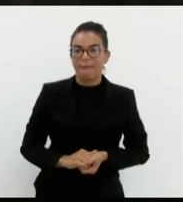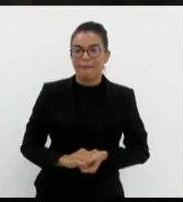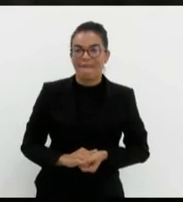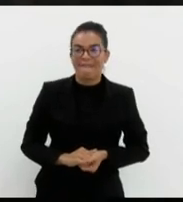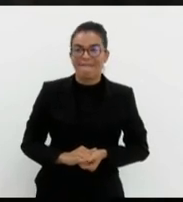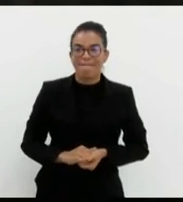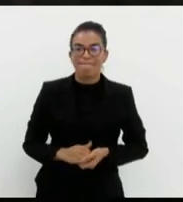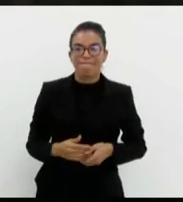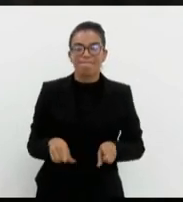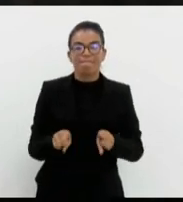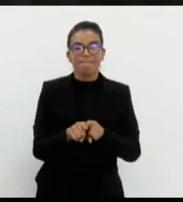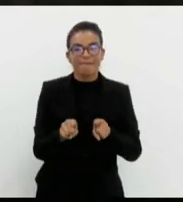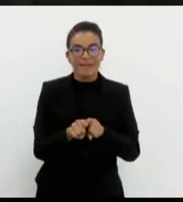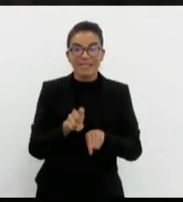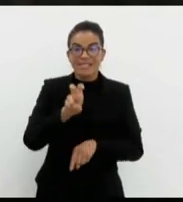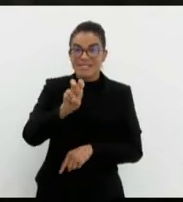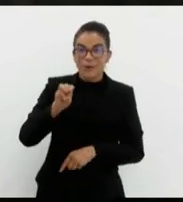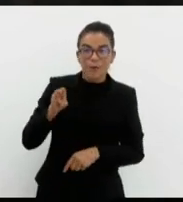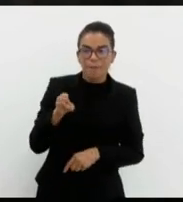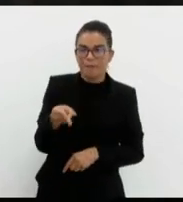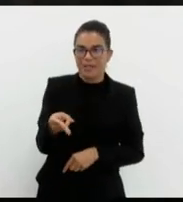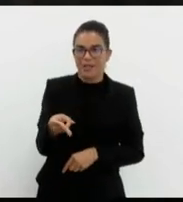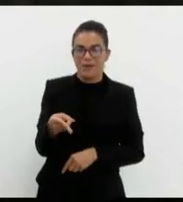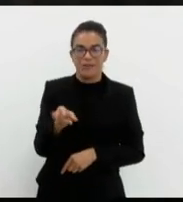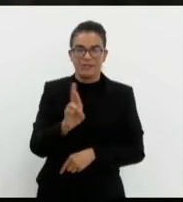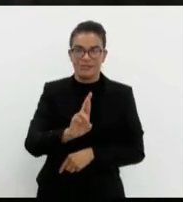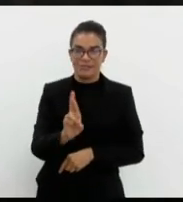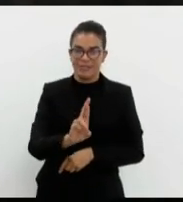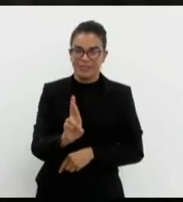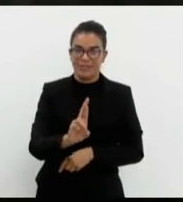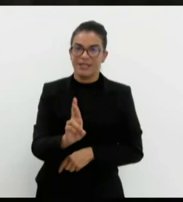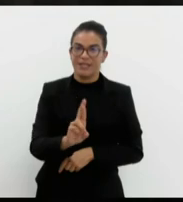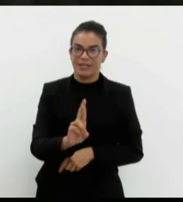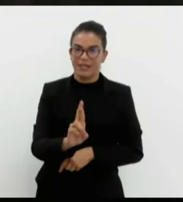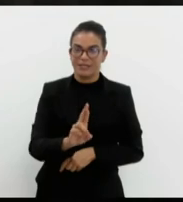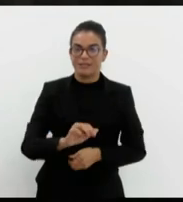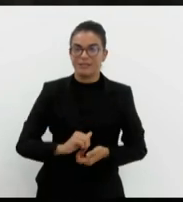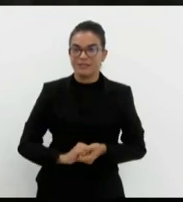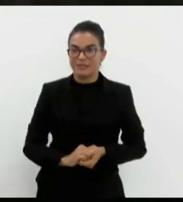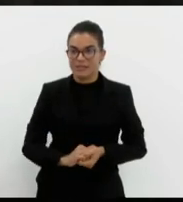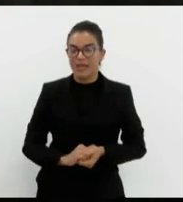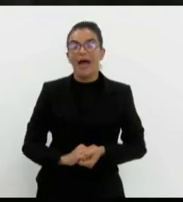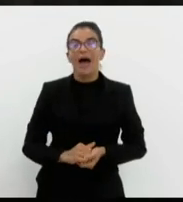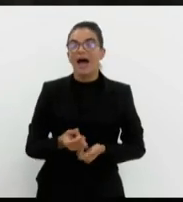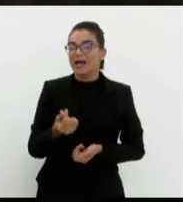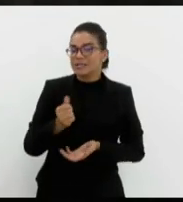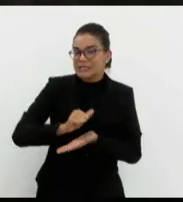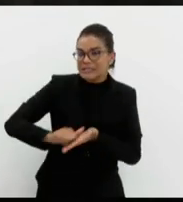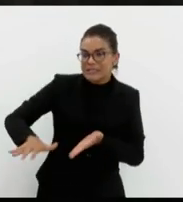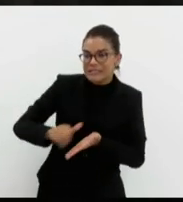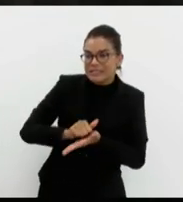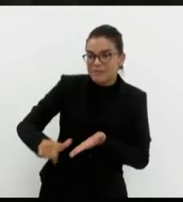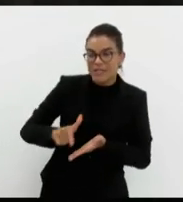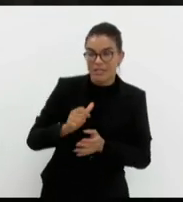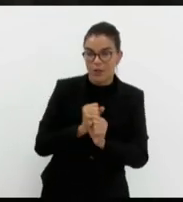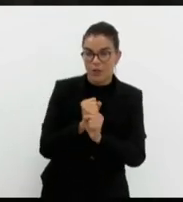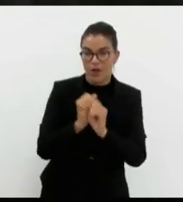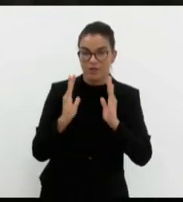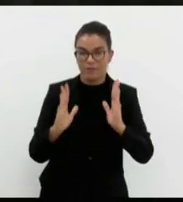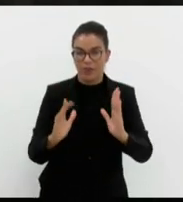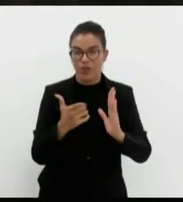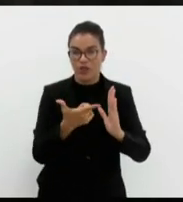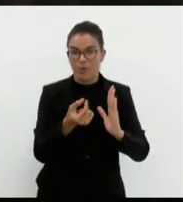,5 bilhões de reais, isto é, as despesas de 2024 são